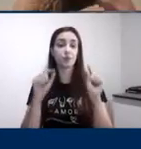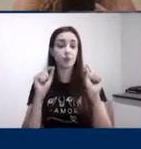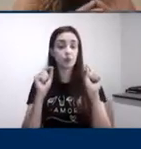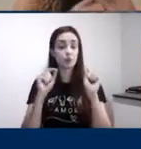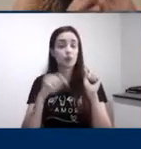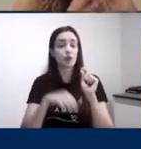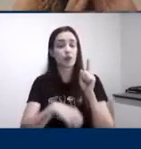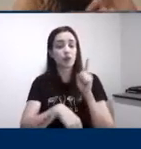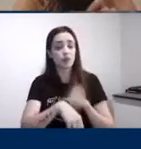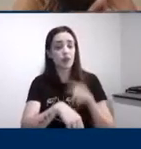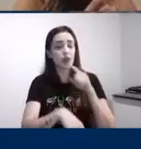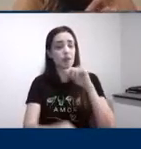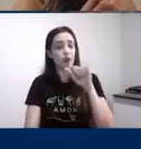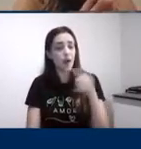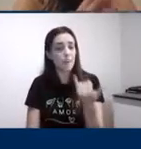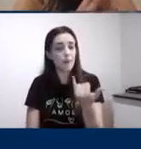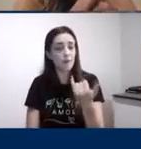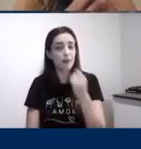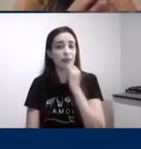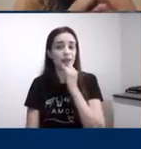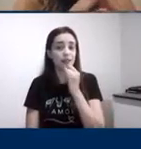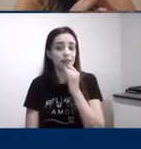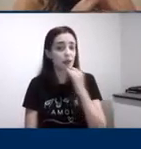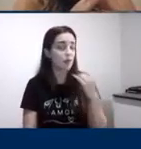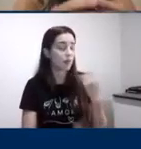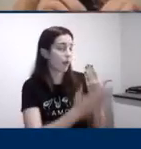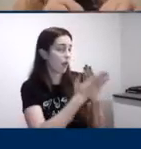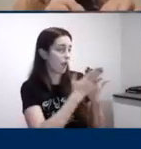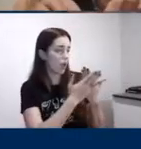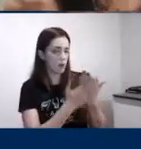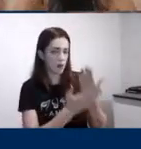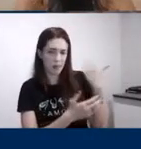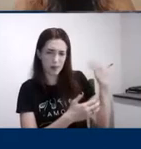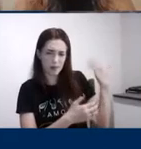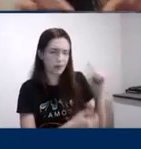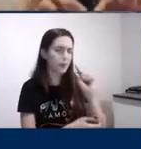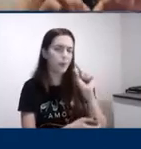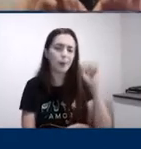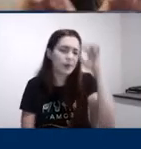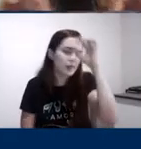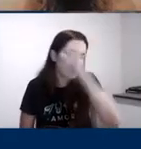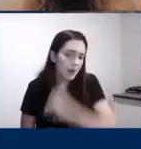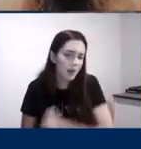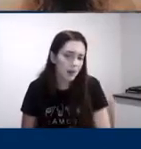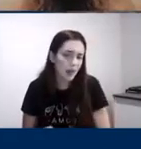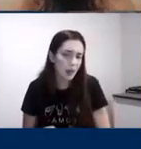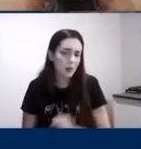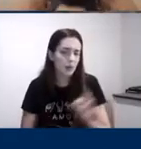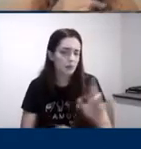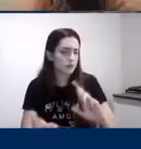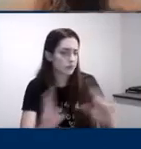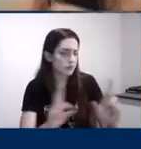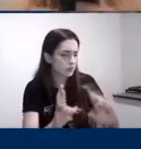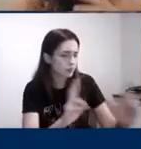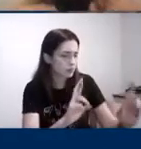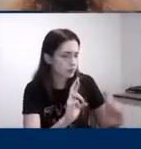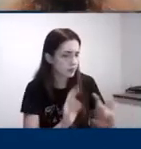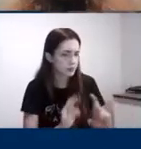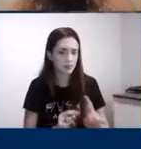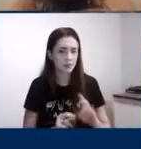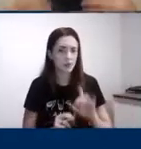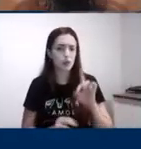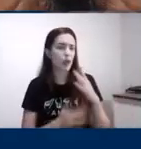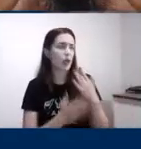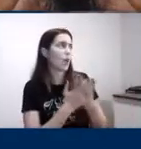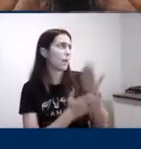reaproveitar essas proteínas que a gente precisa para formar essas memórias para formar os dendritos para colocar a bainha de